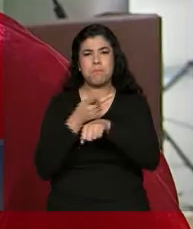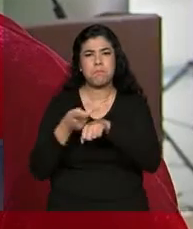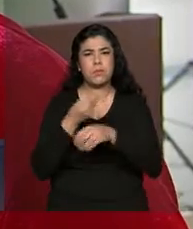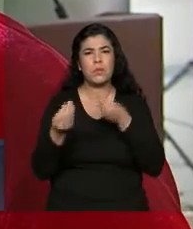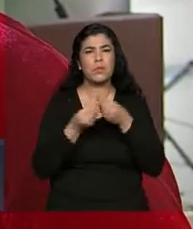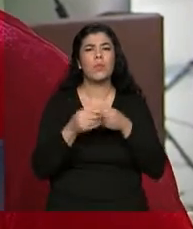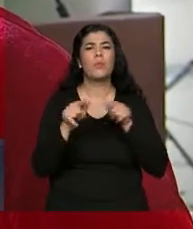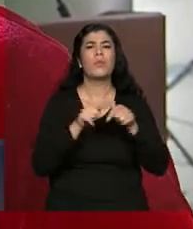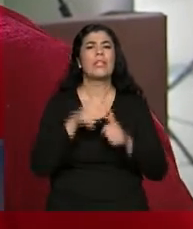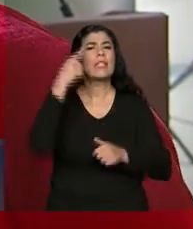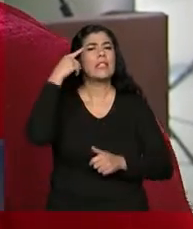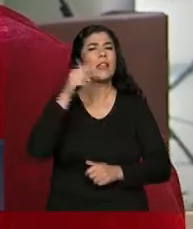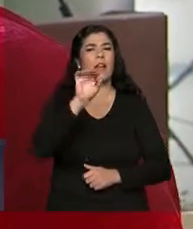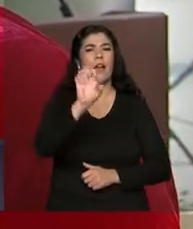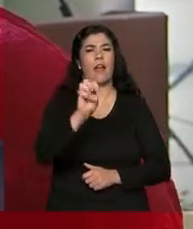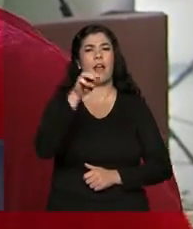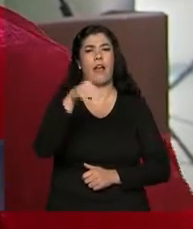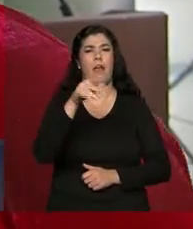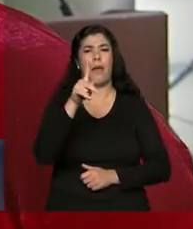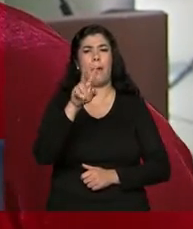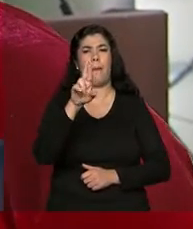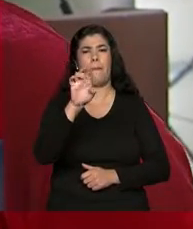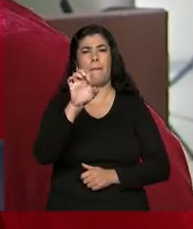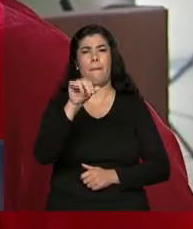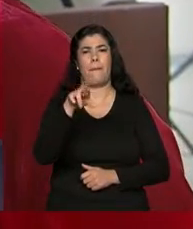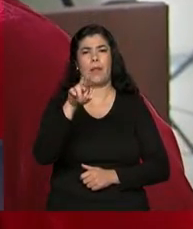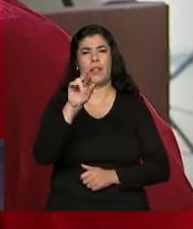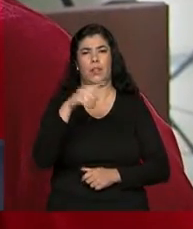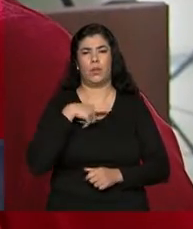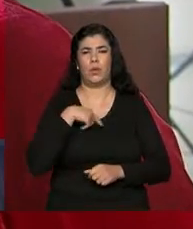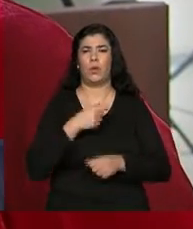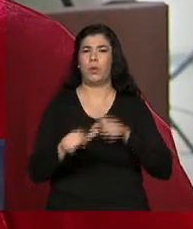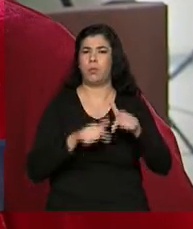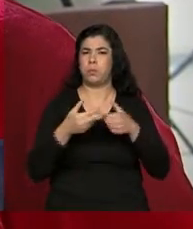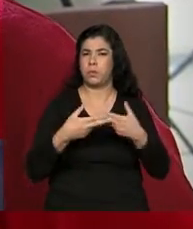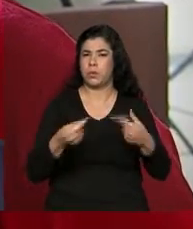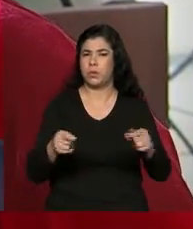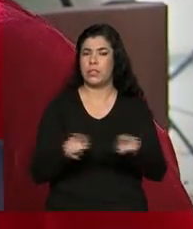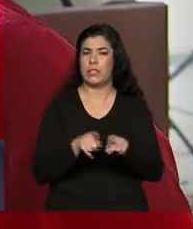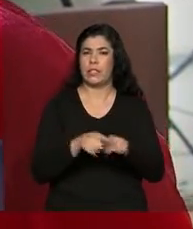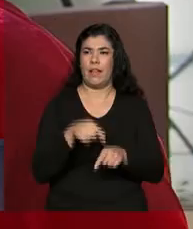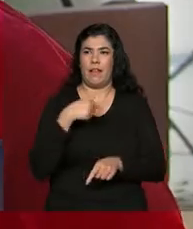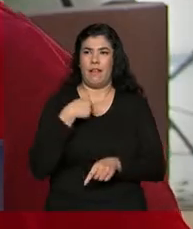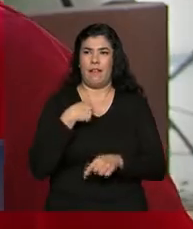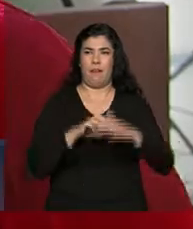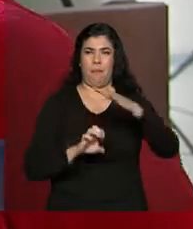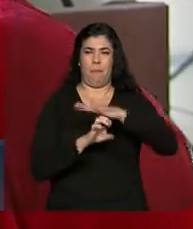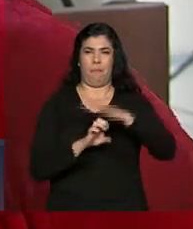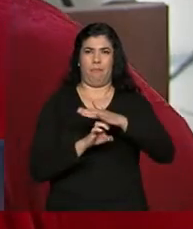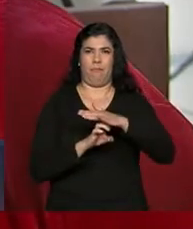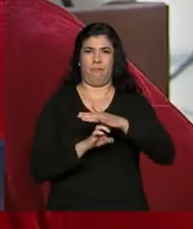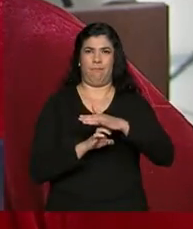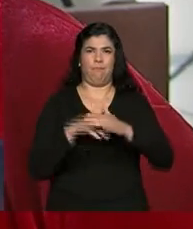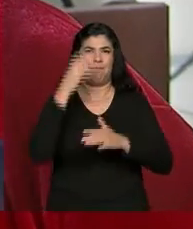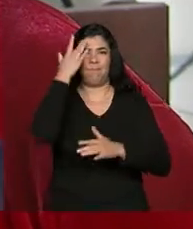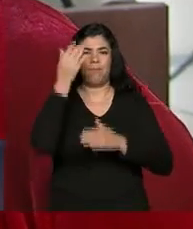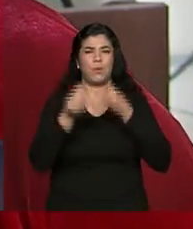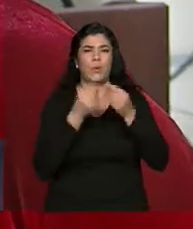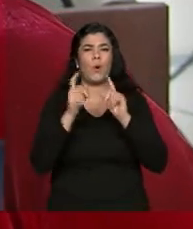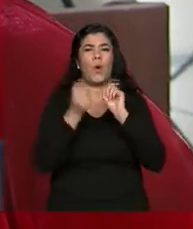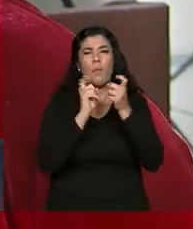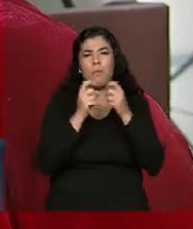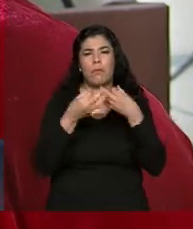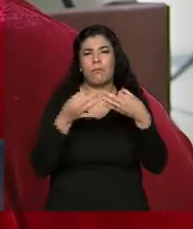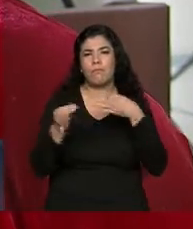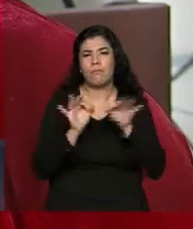o empreendedorismo, como se a gente consegue administrar, porque só ser microempreendedora e não saber administrar também não ajuda muito.